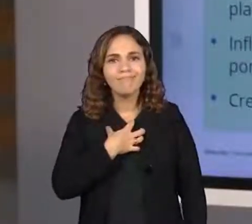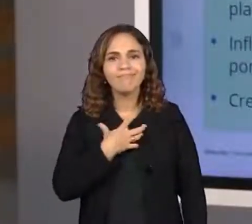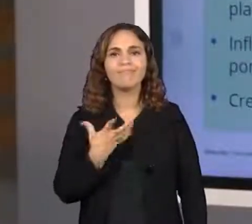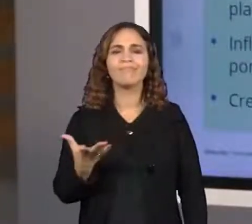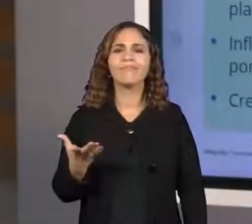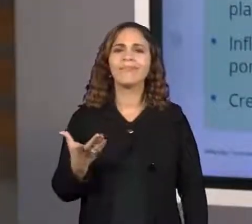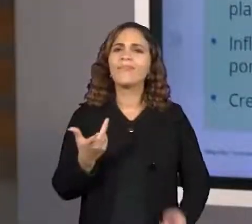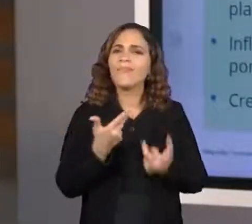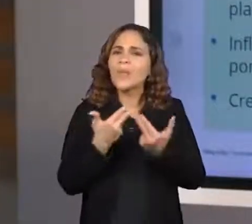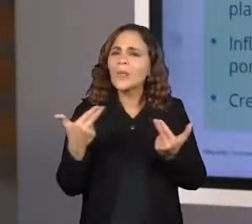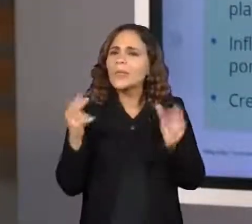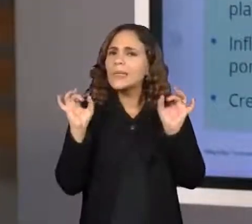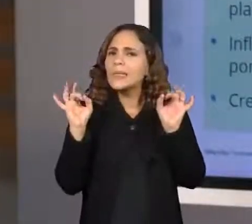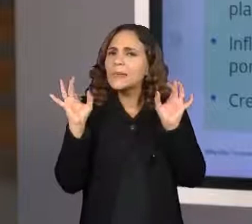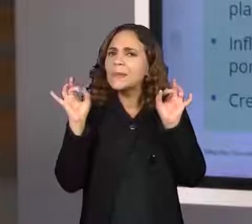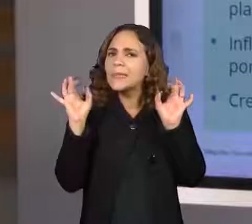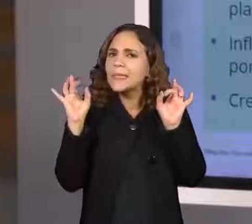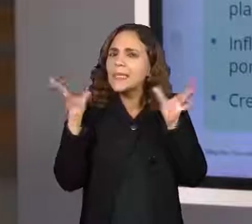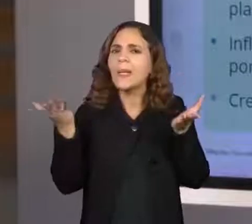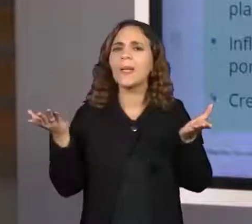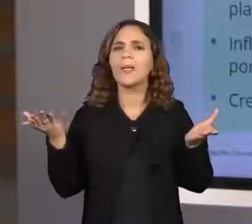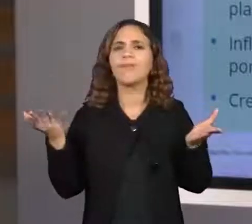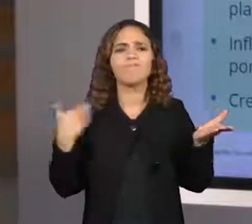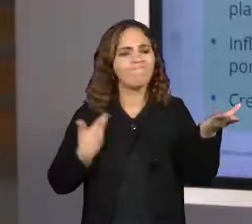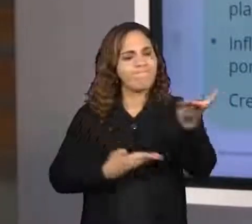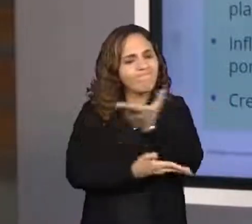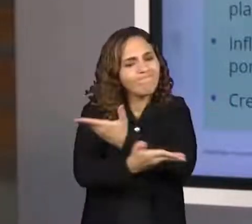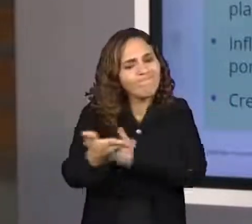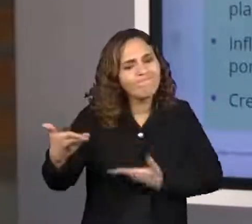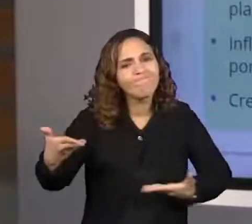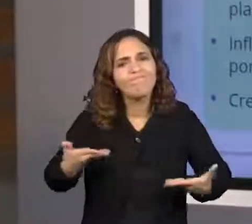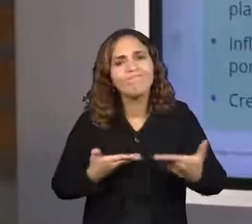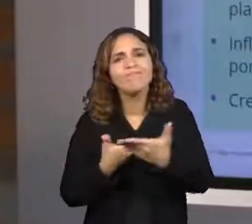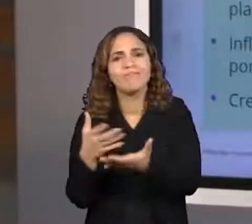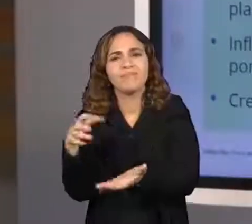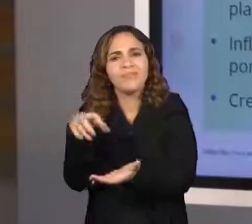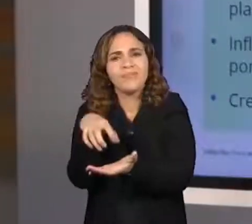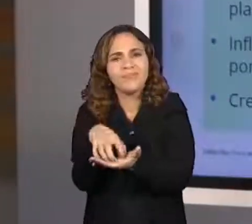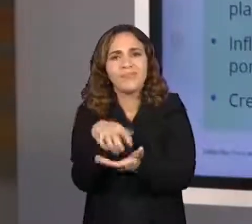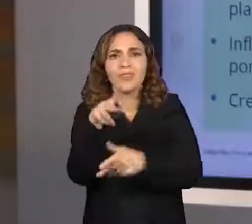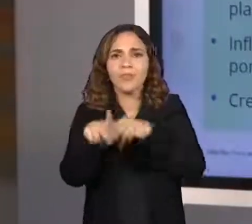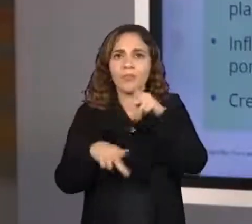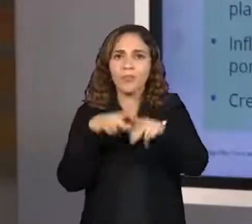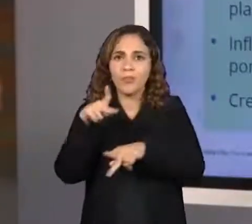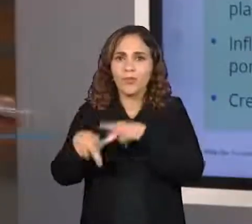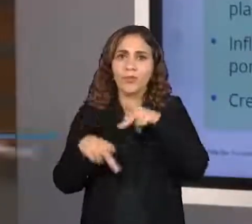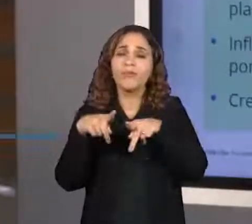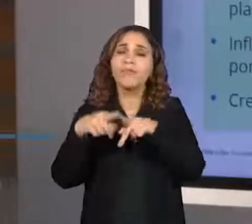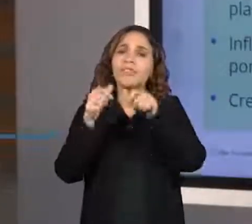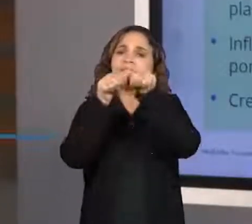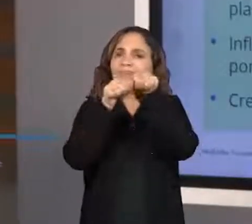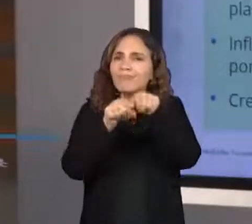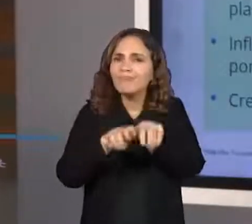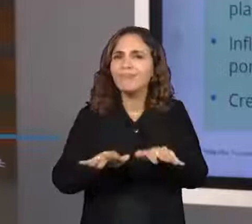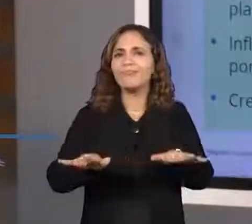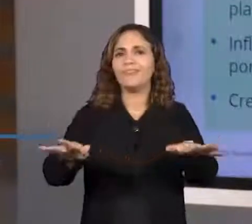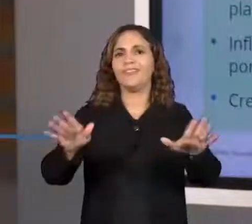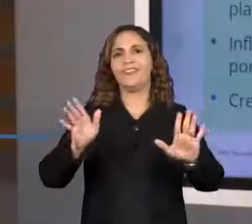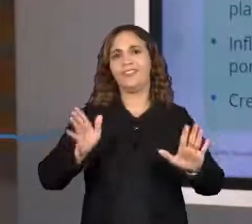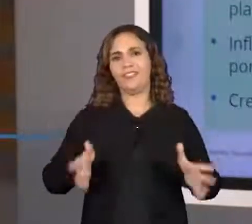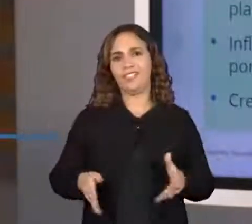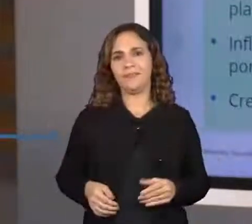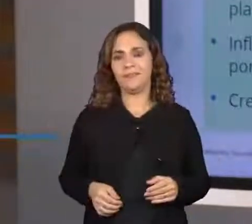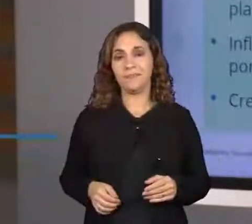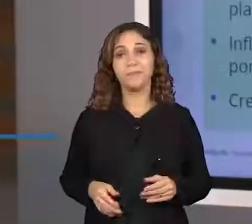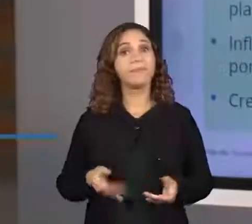Coisas especiais que é dividida entre os indígenas e acabou sendo passado para toda a população. Então,